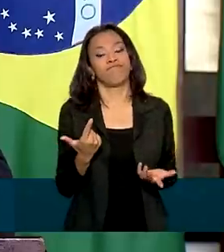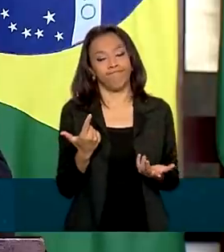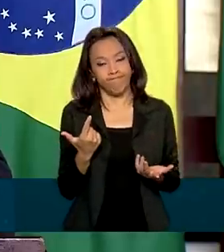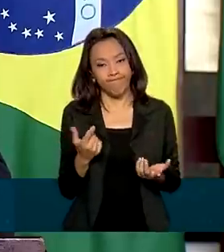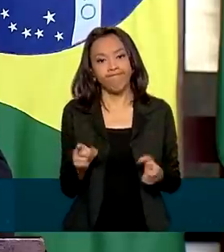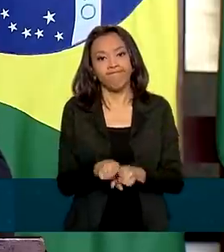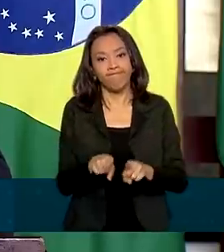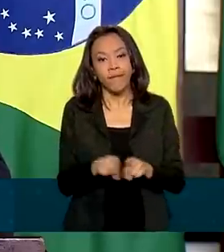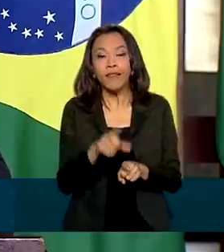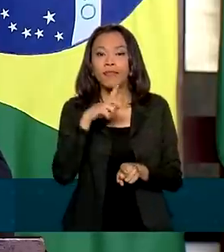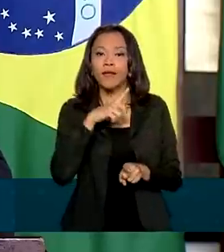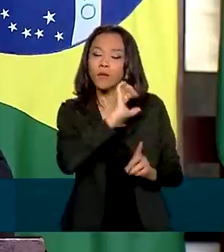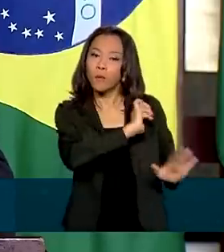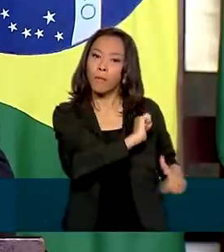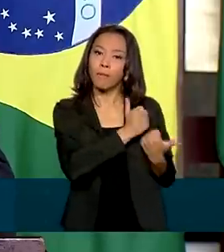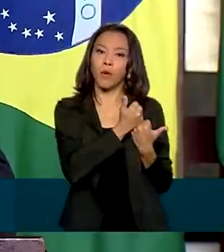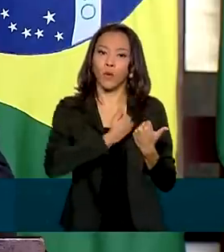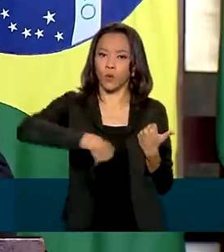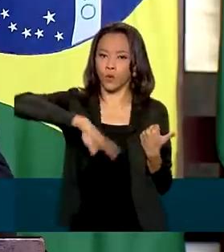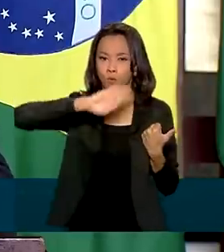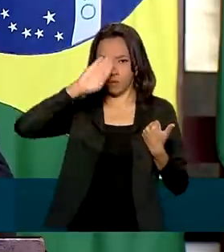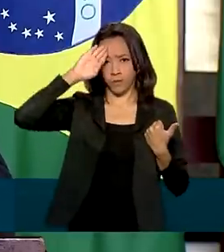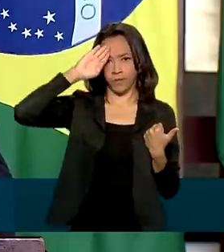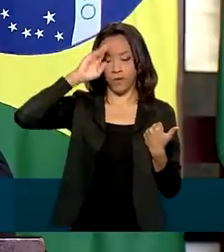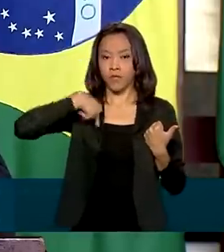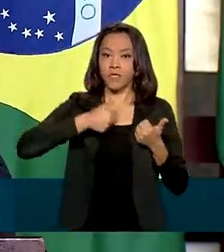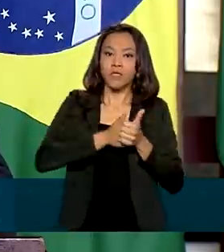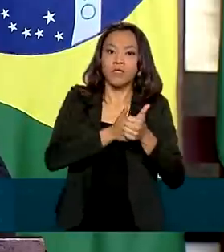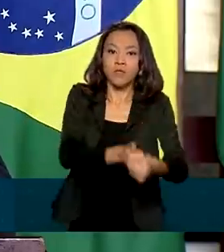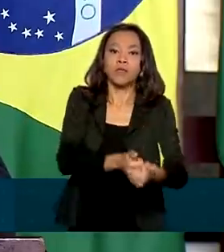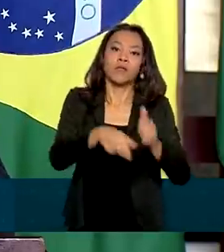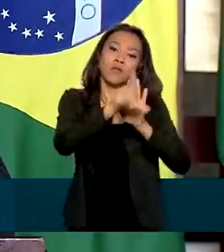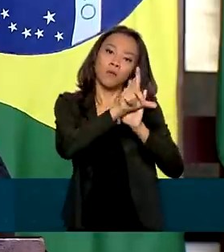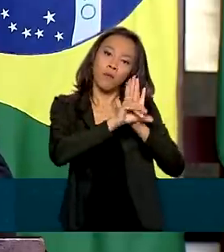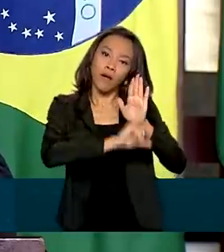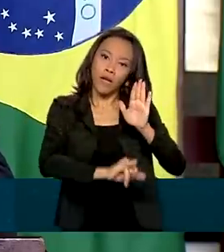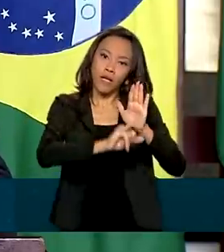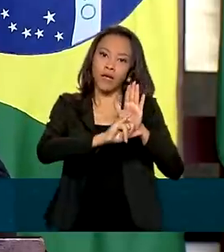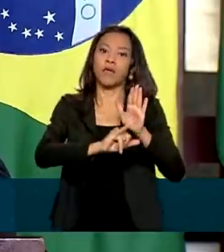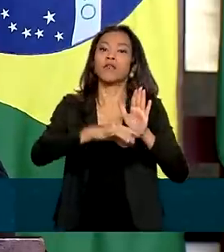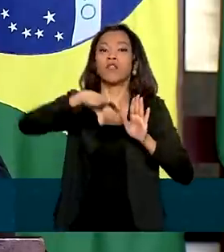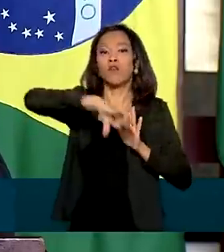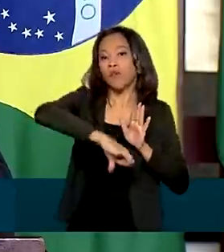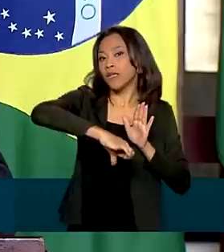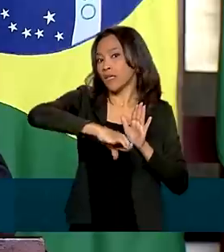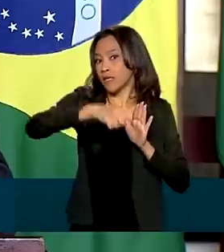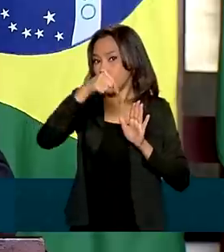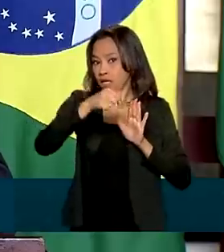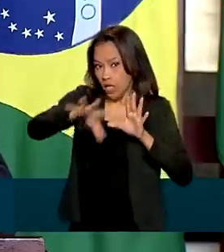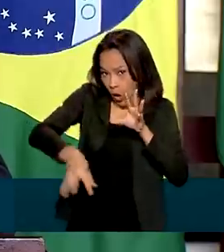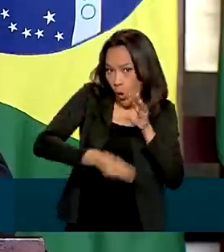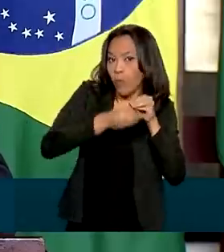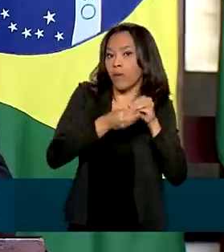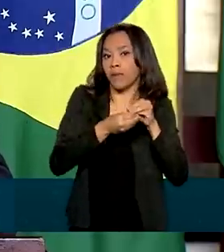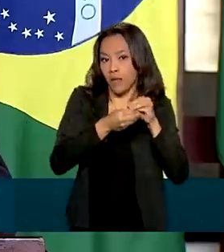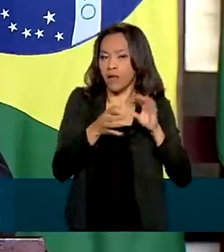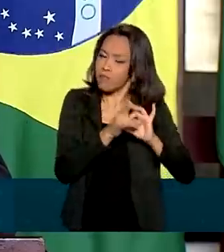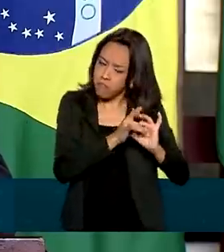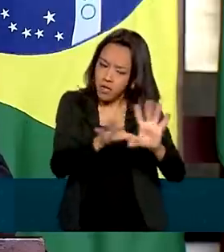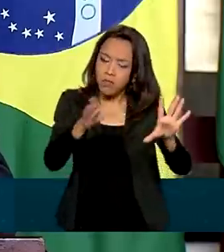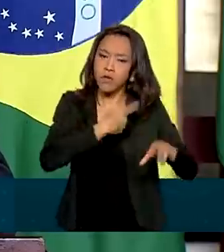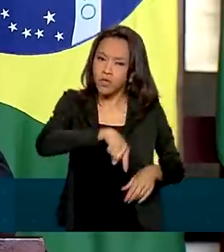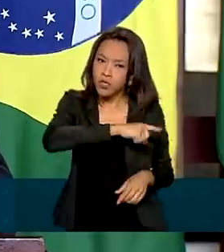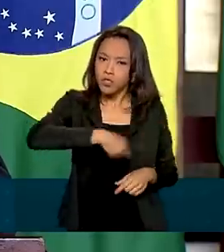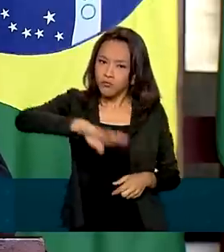existe um apoio das Forças Armadas baseado na legislação vigente, que é a Lei Complementar 97, que permite que as Forças Armadas